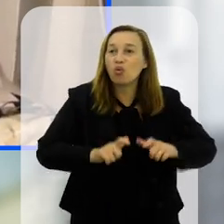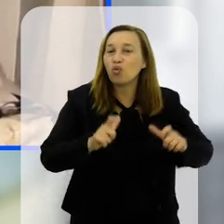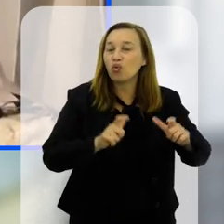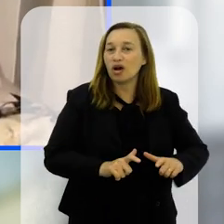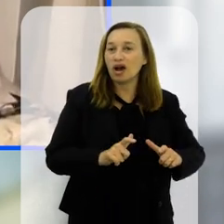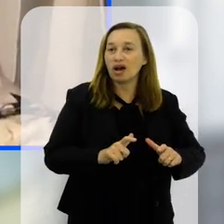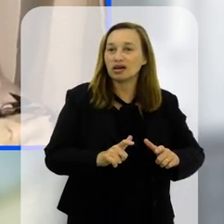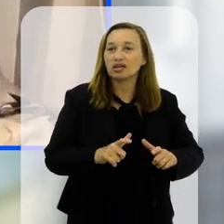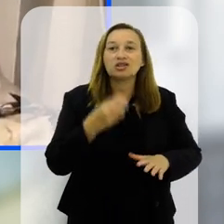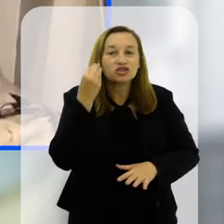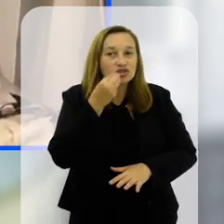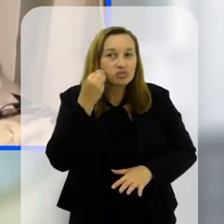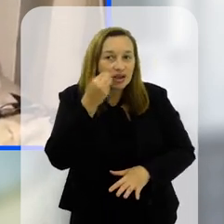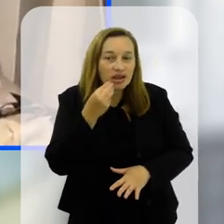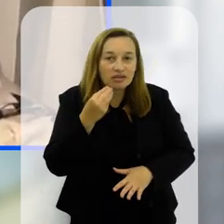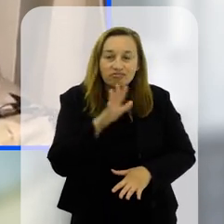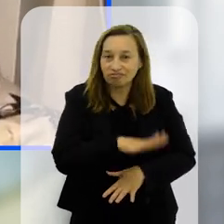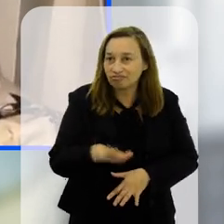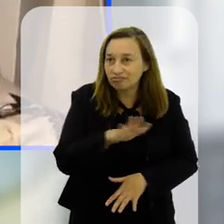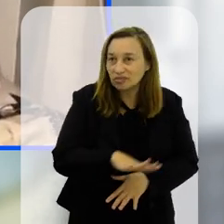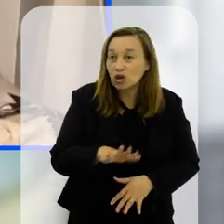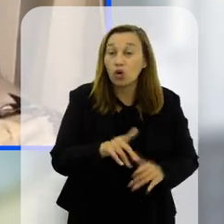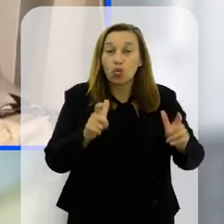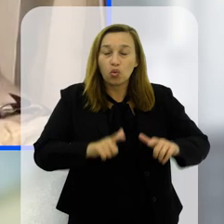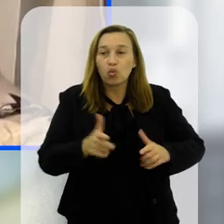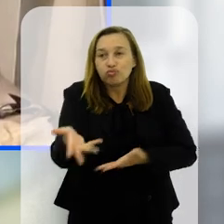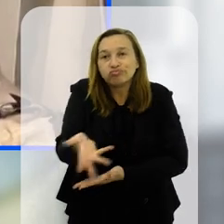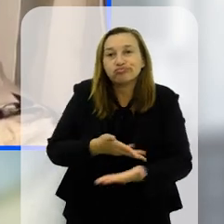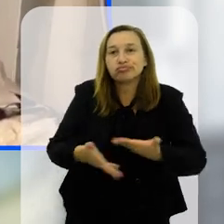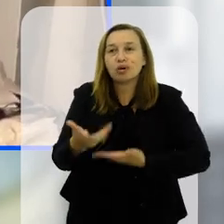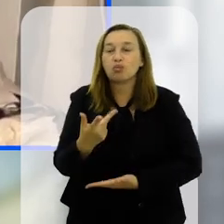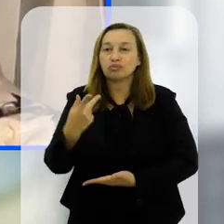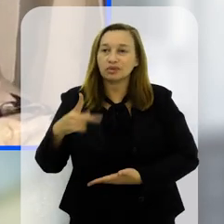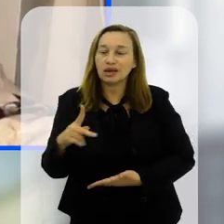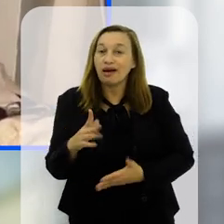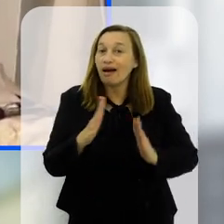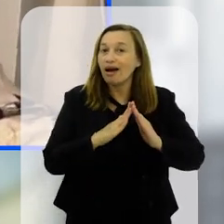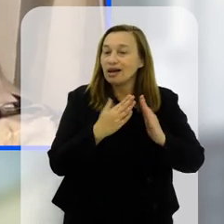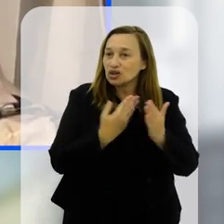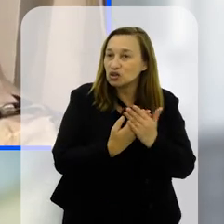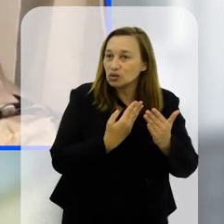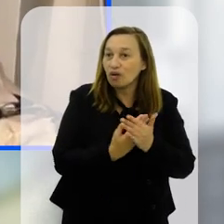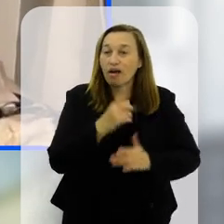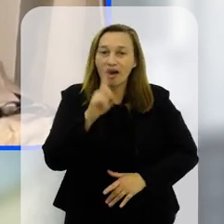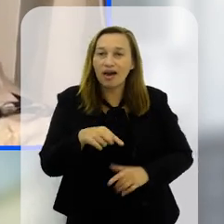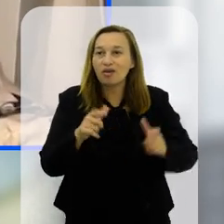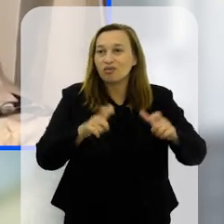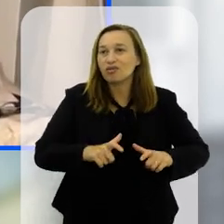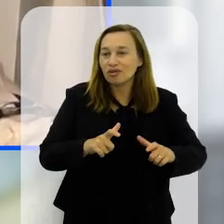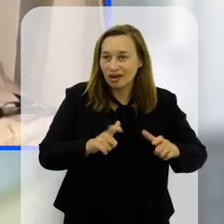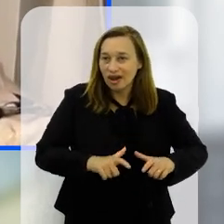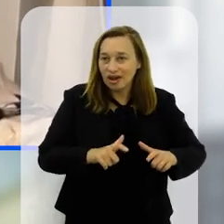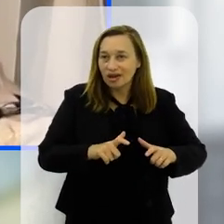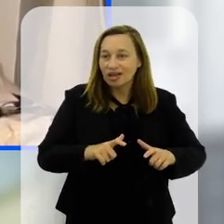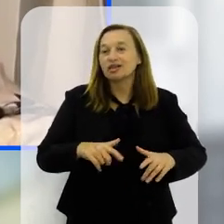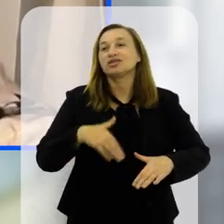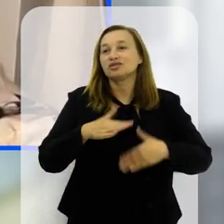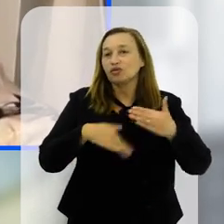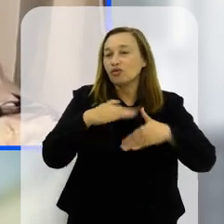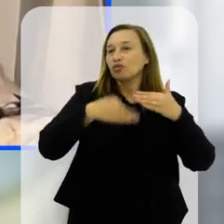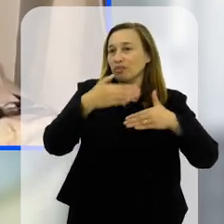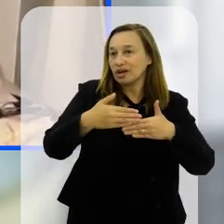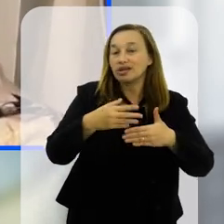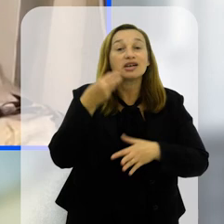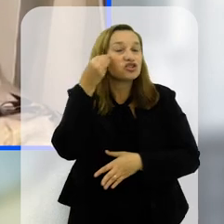escola tem sido o principal lugar né o espaço de convivência dessas crianças então é o lugar de interação deles e a escola é um lugar